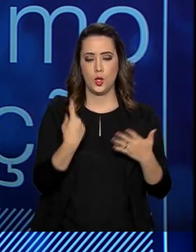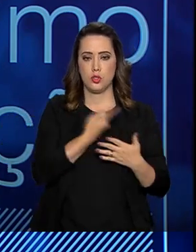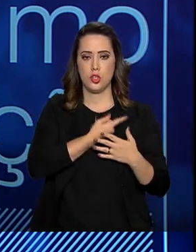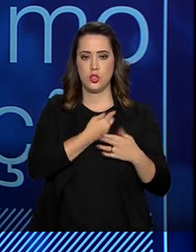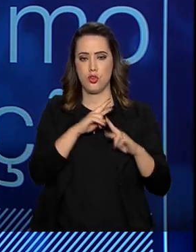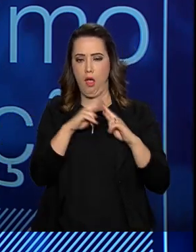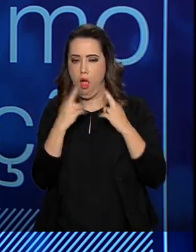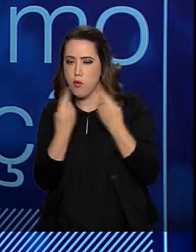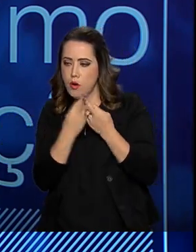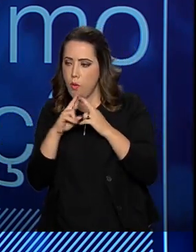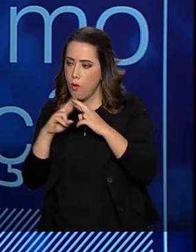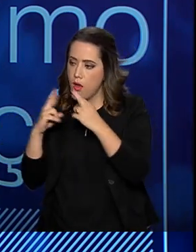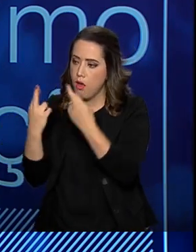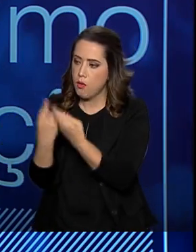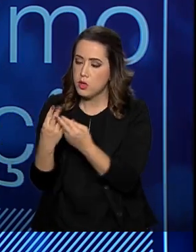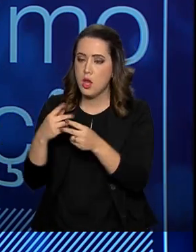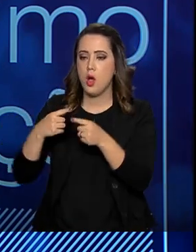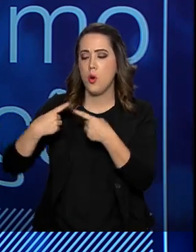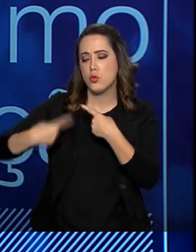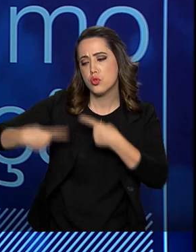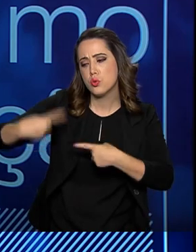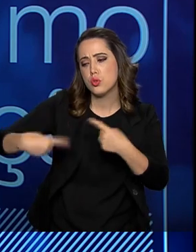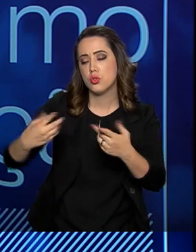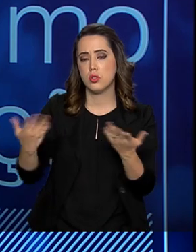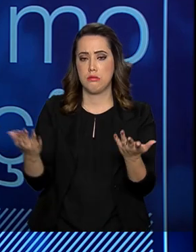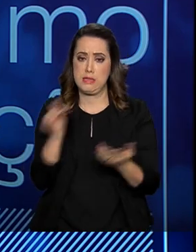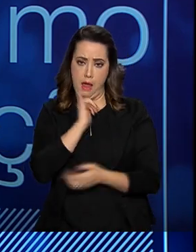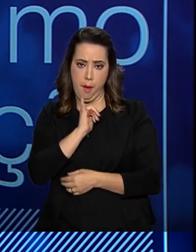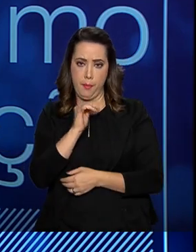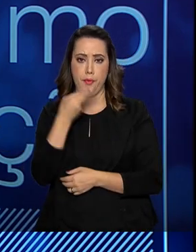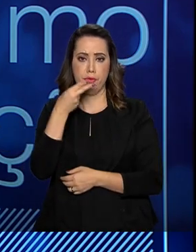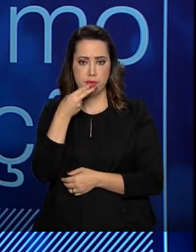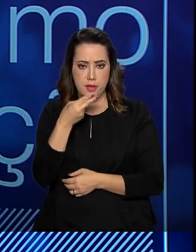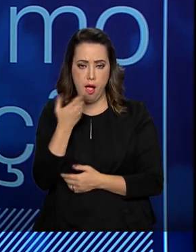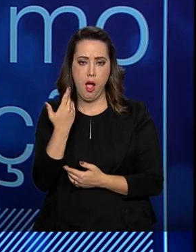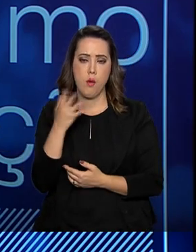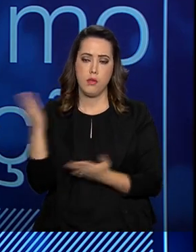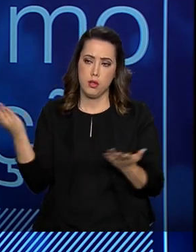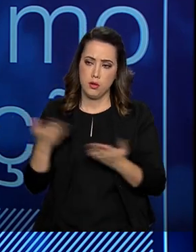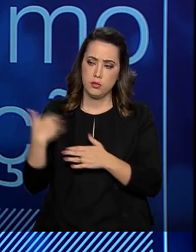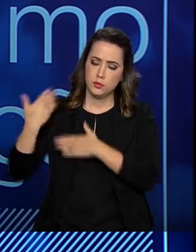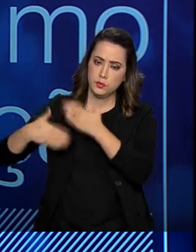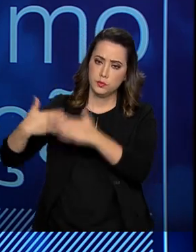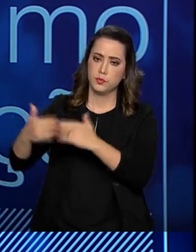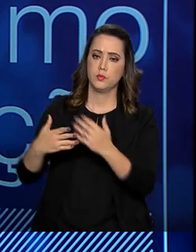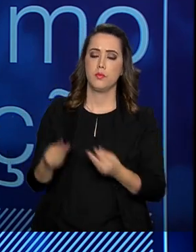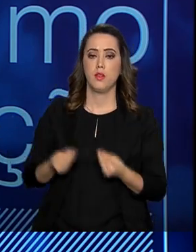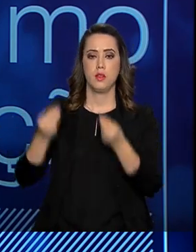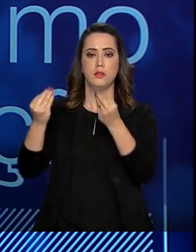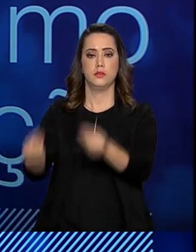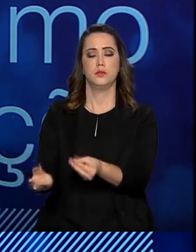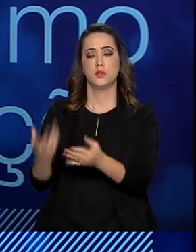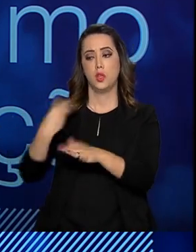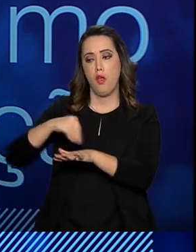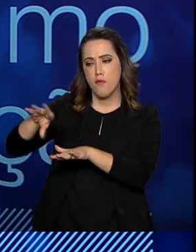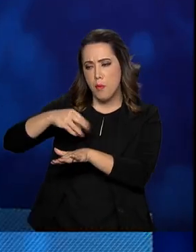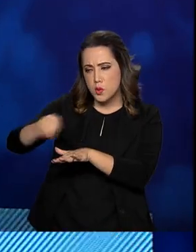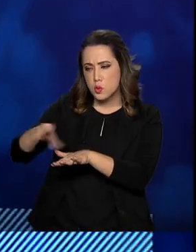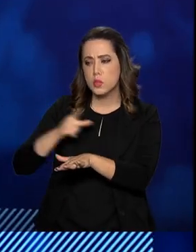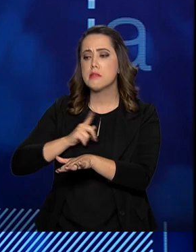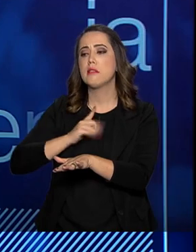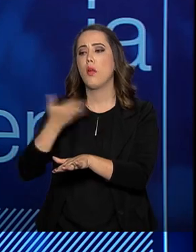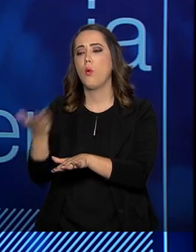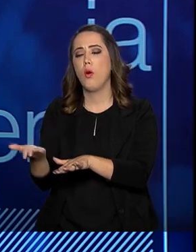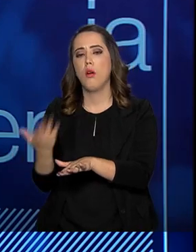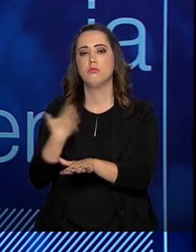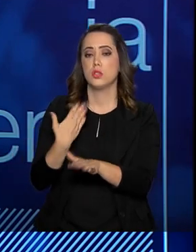discutindo o tema, por exemplo, do tabagismo, que tem sido recentemente discutido e a gente leva os dados para subsidiar